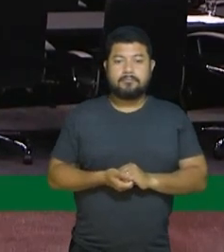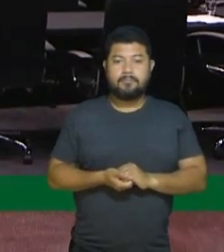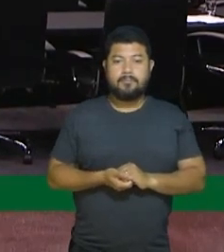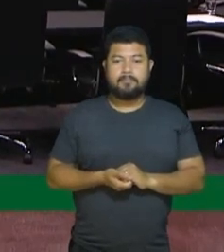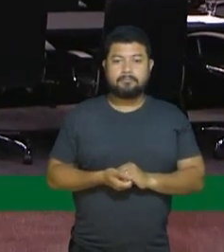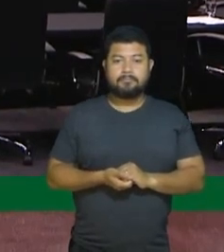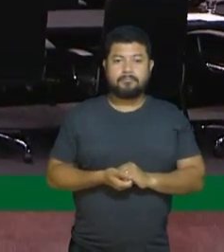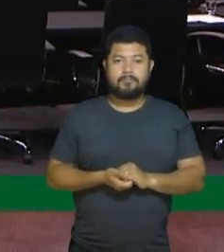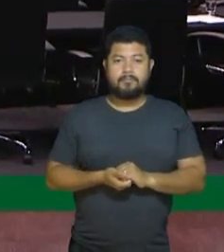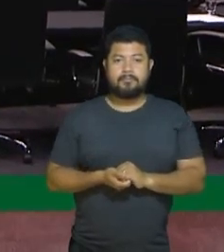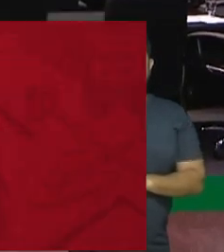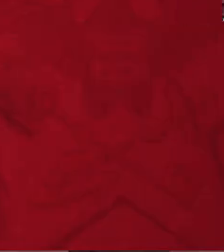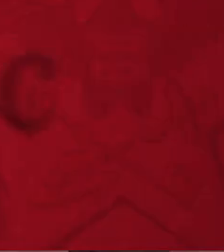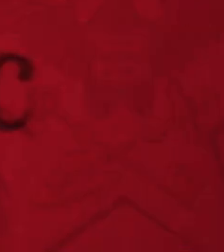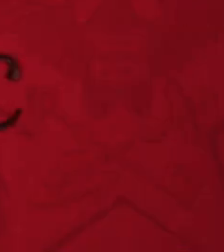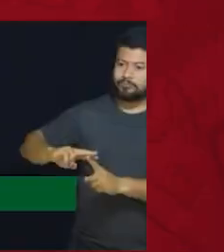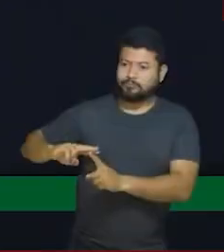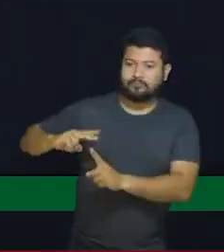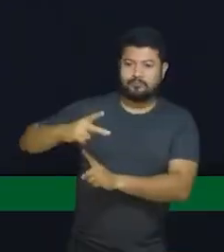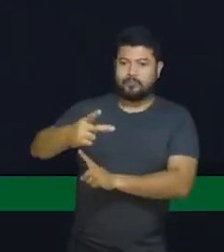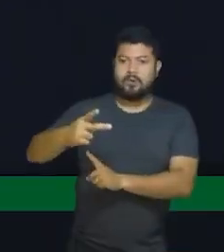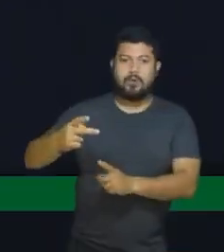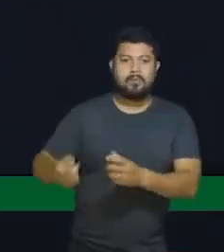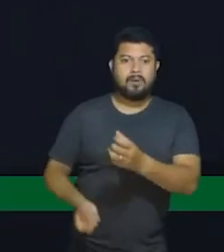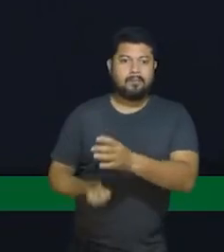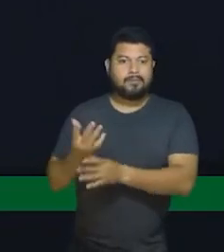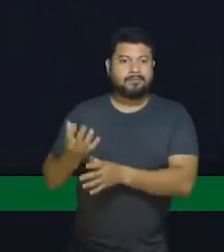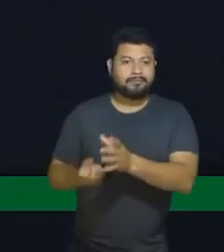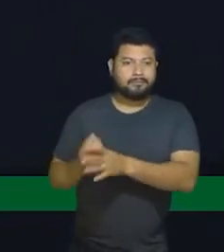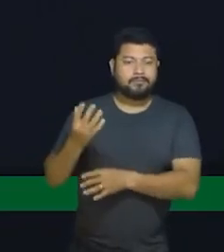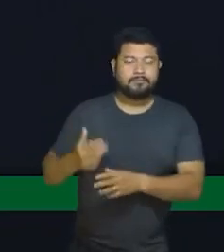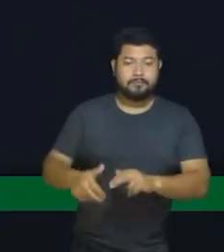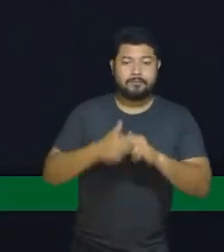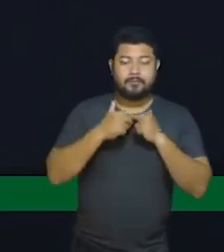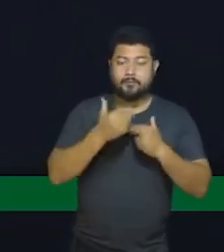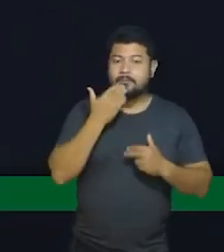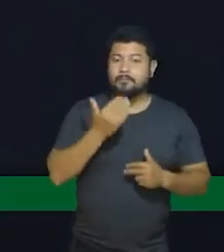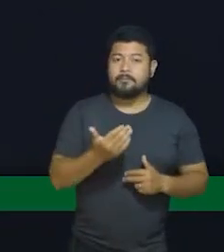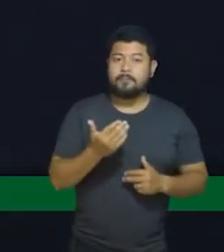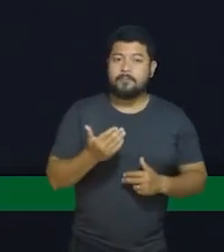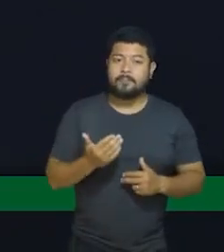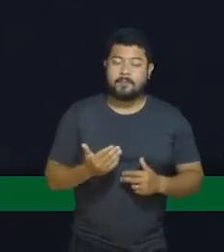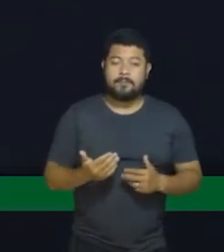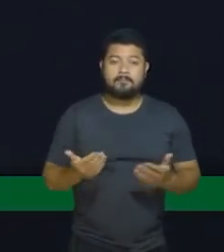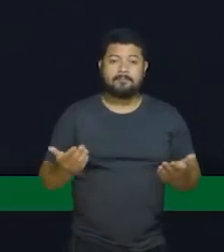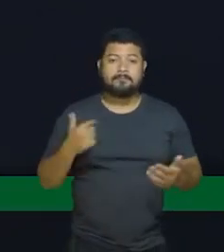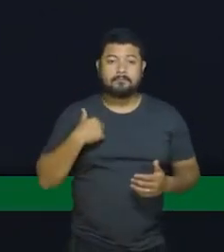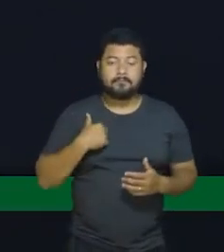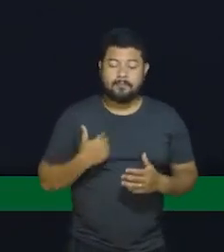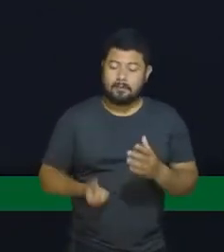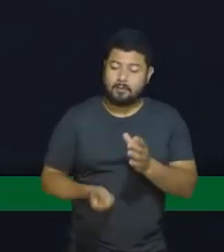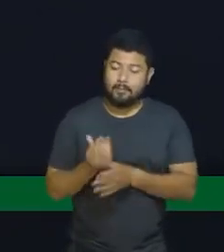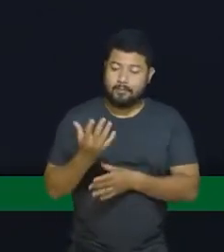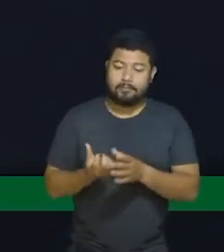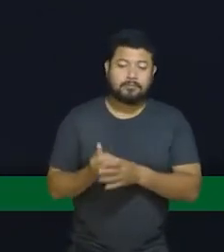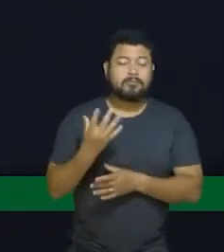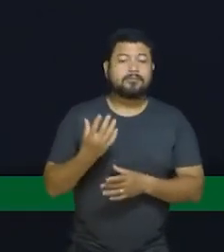necessidades dos trabalhadores do ramo. Deixo aqui o meu pedido, o meu relato, como produtor também que sou,